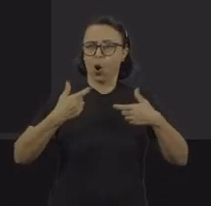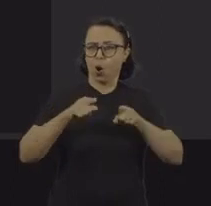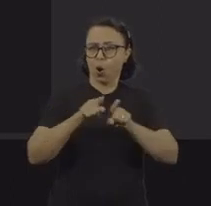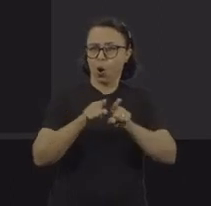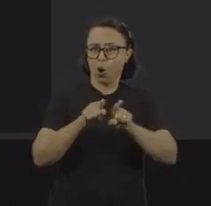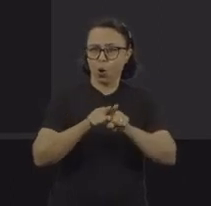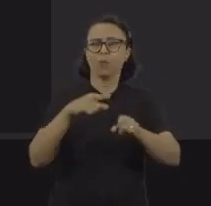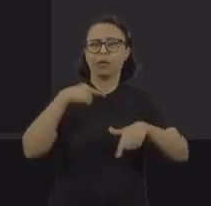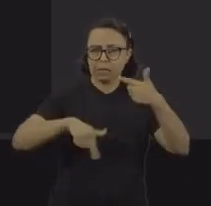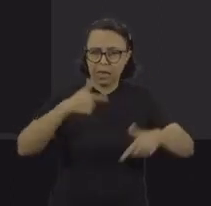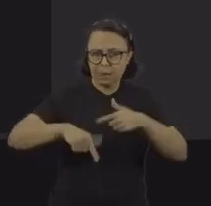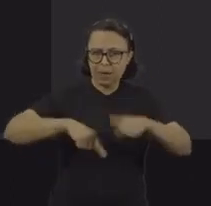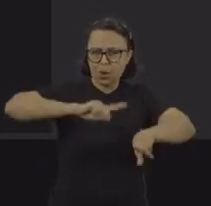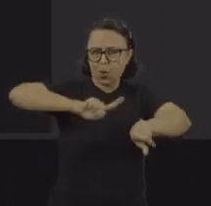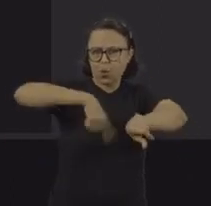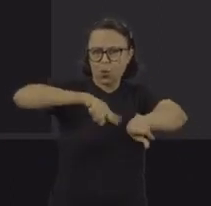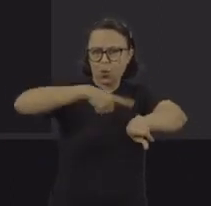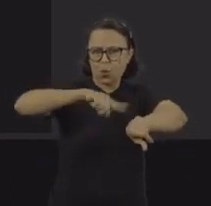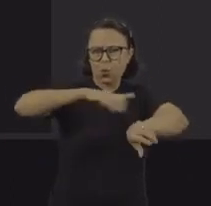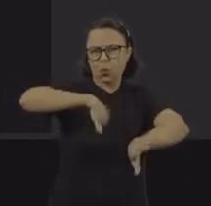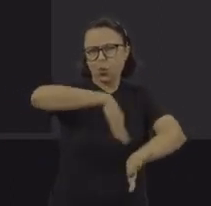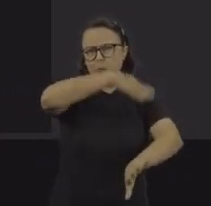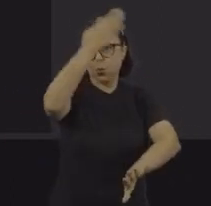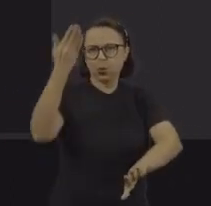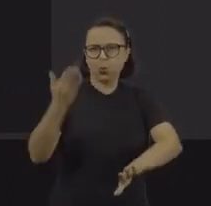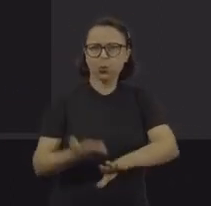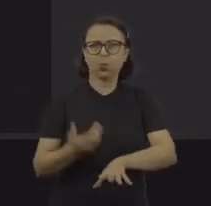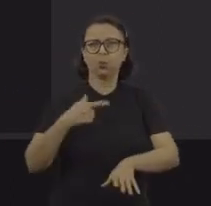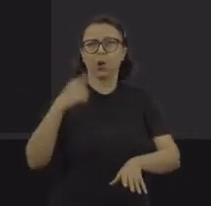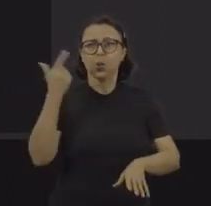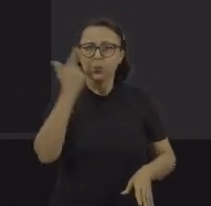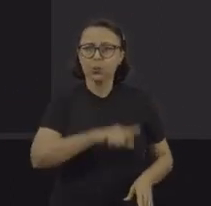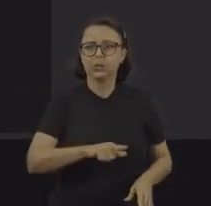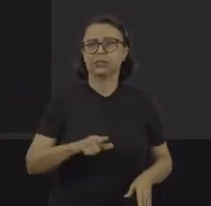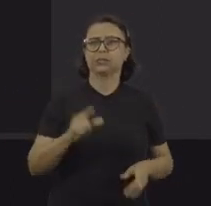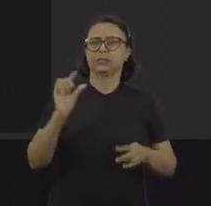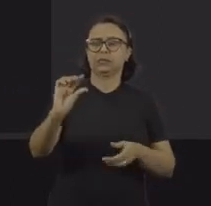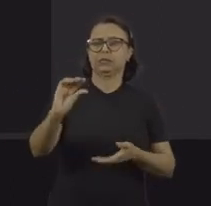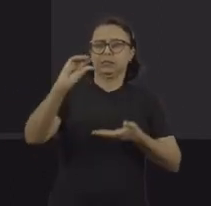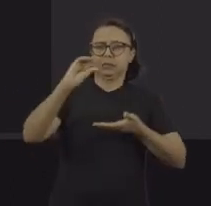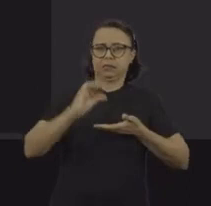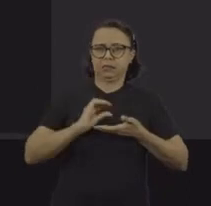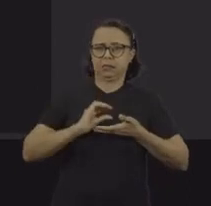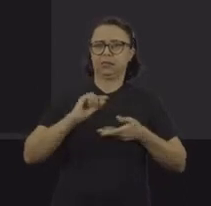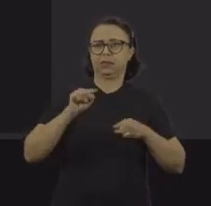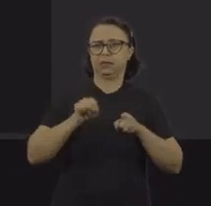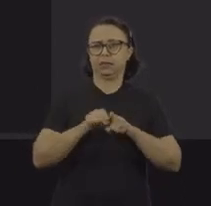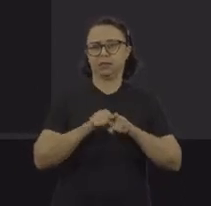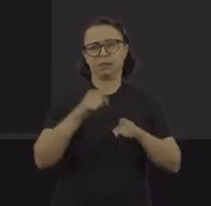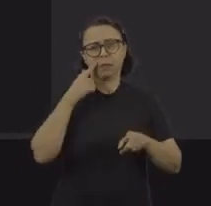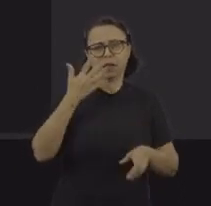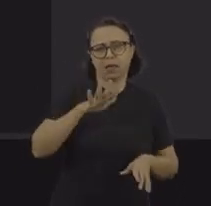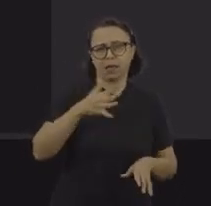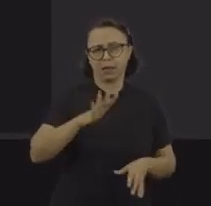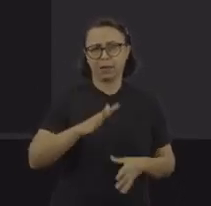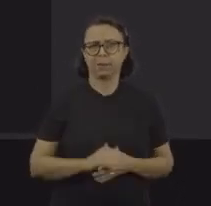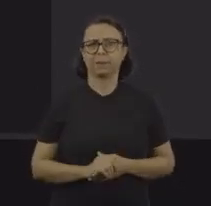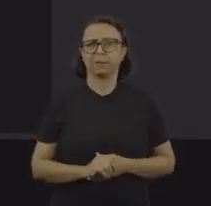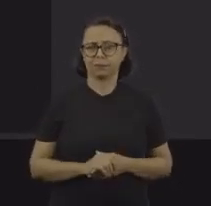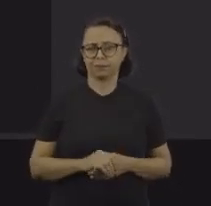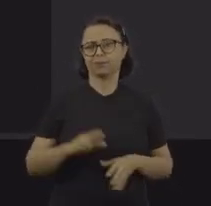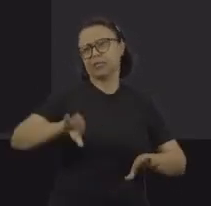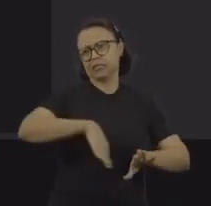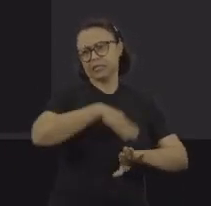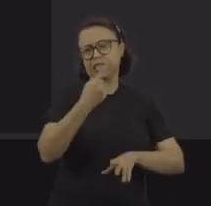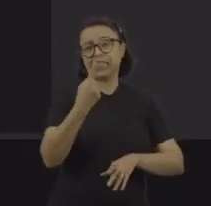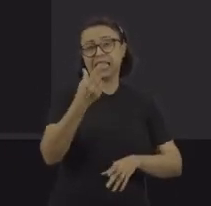jornada exaustiva para conseguir receber aquilo que ele considerava razoável. Então, jornadas